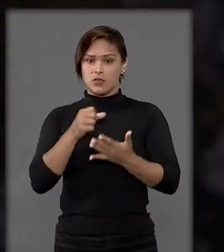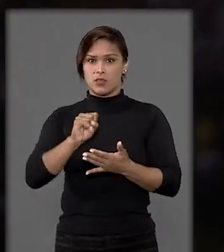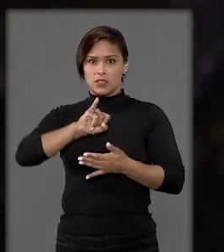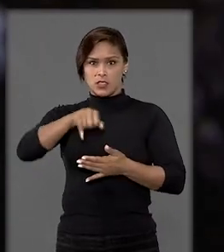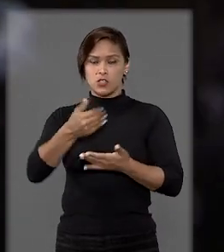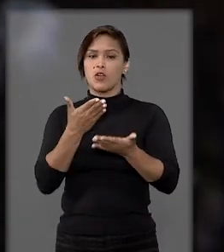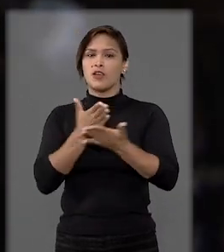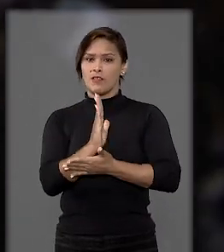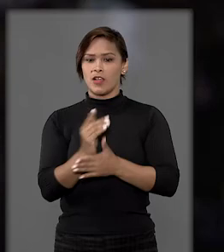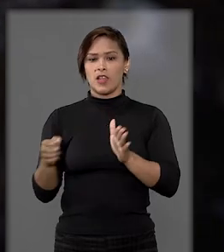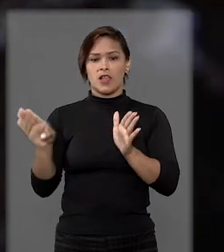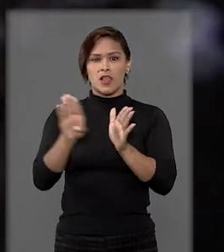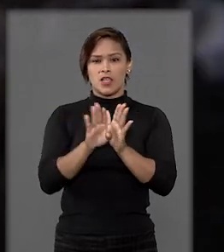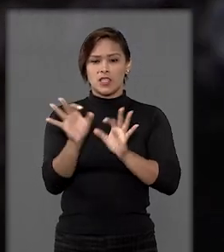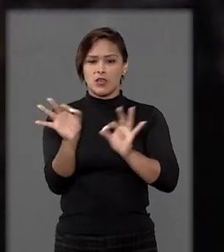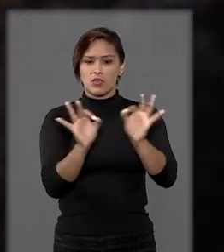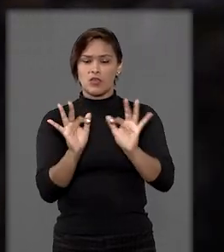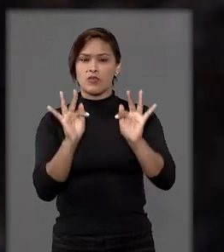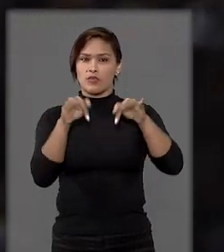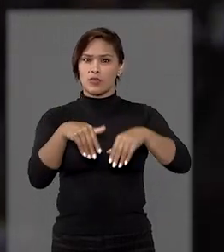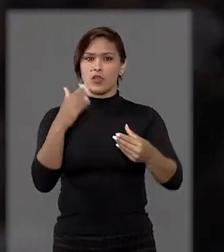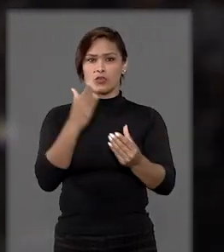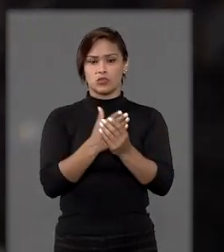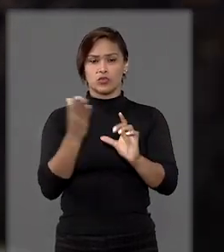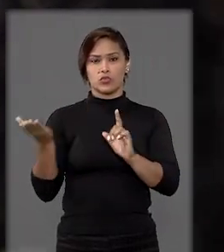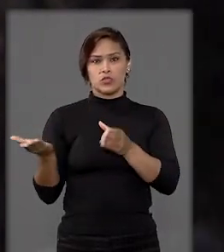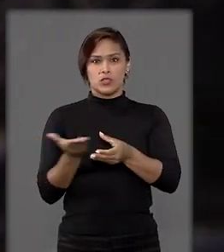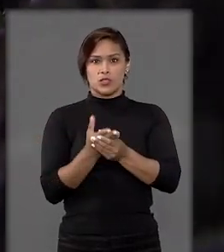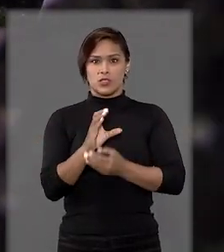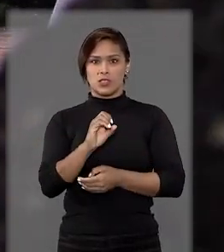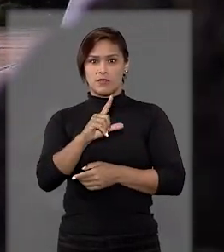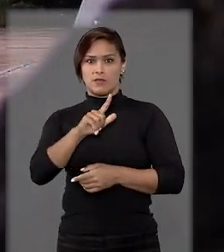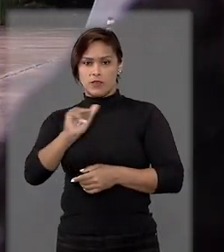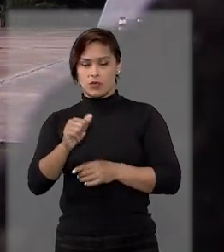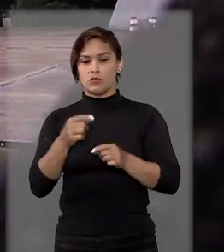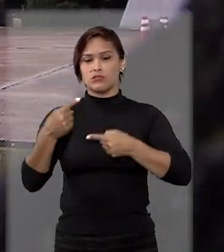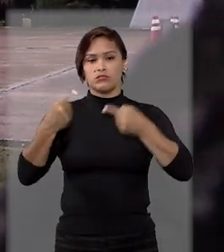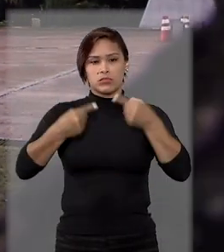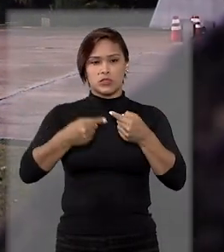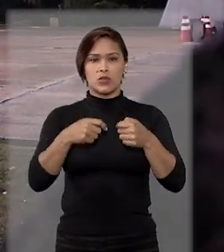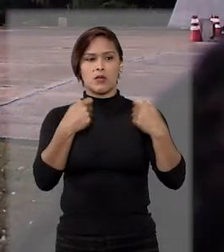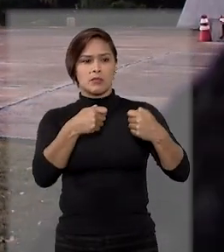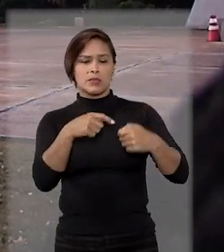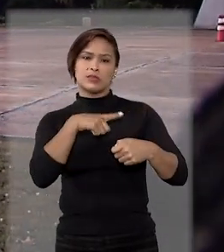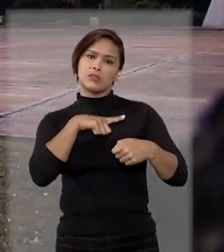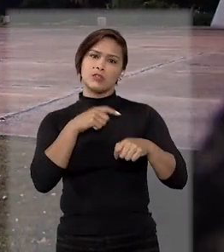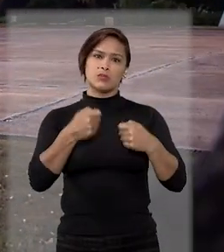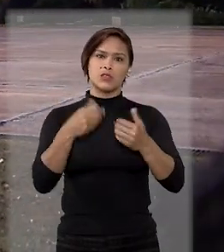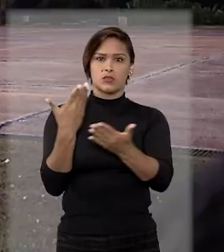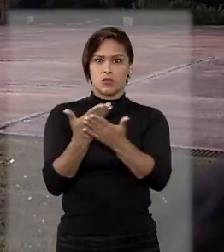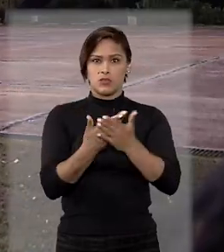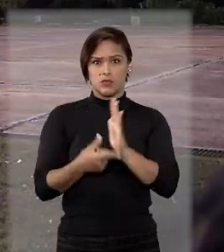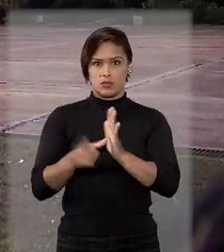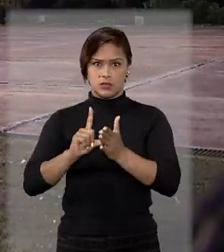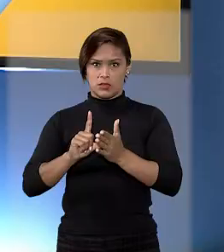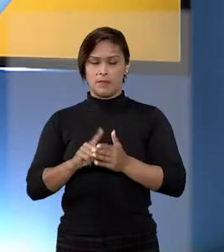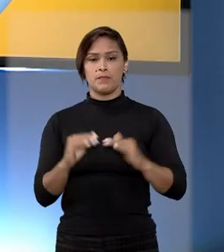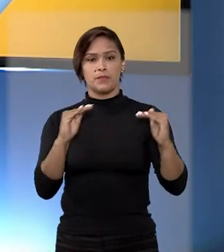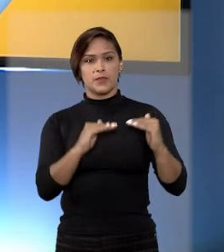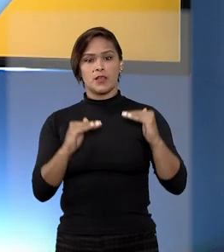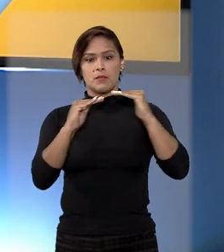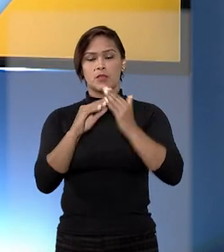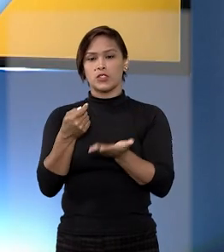decisão do STJ é válida até o trânsito em julgado das ações civis públicas que discutem a necessidade do estudo prévio ambiental.